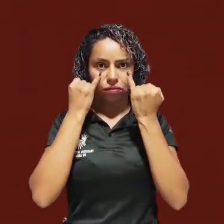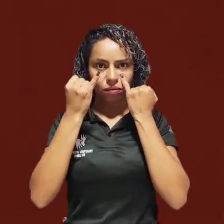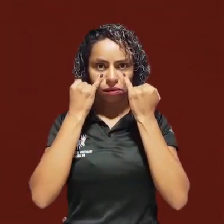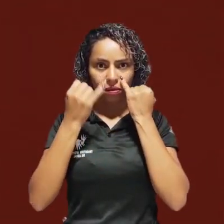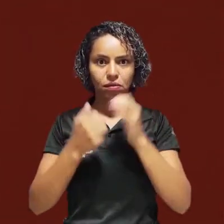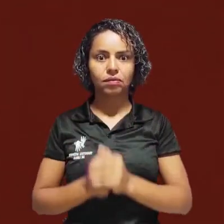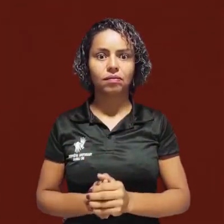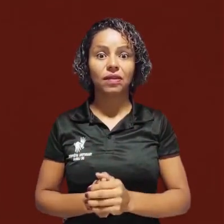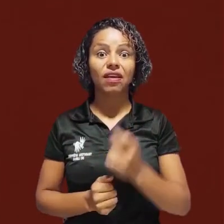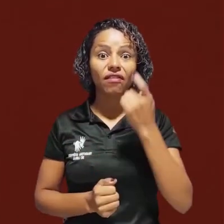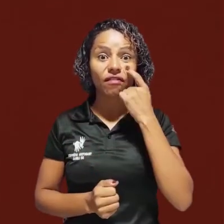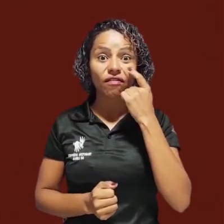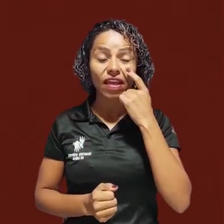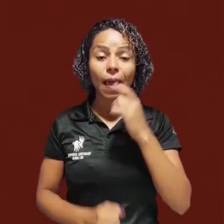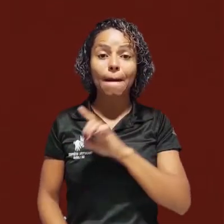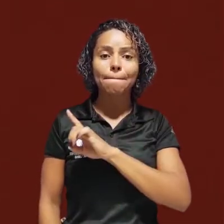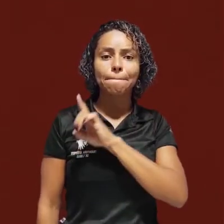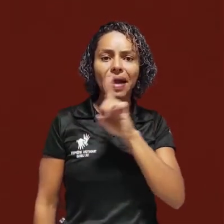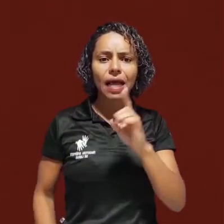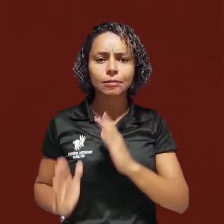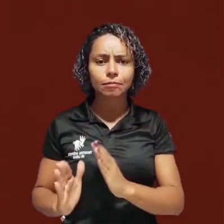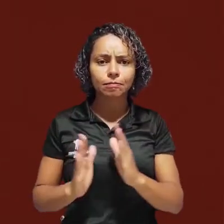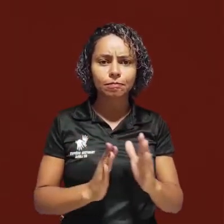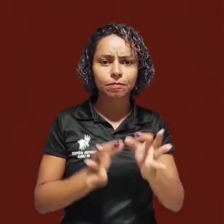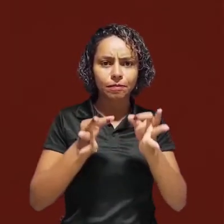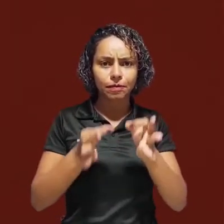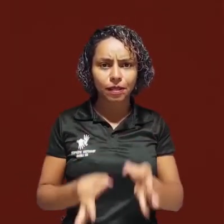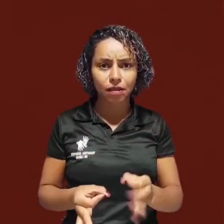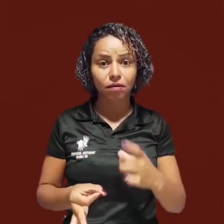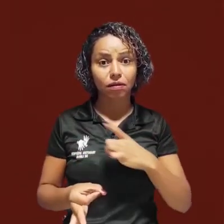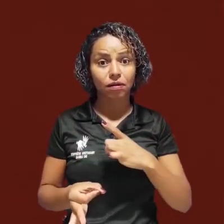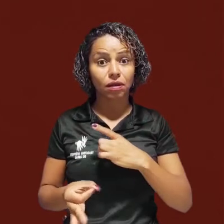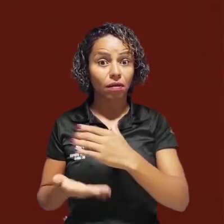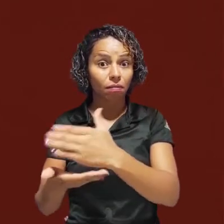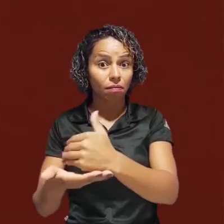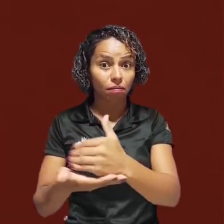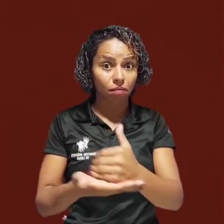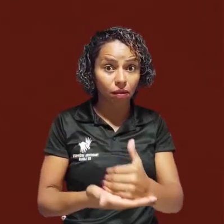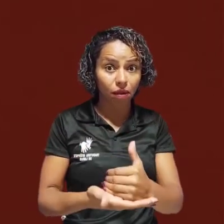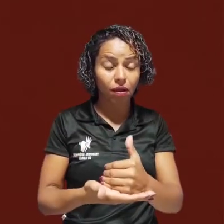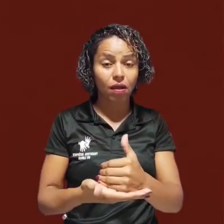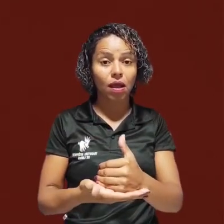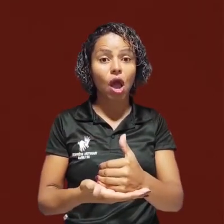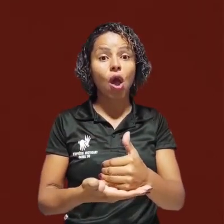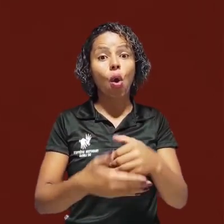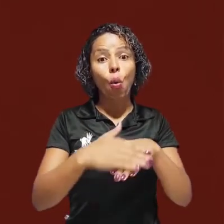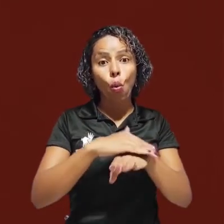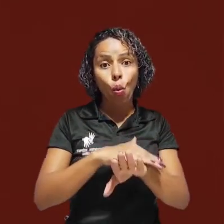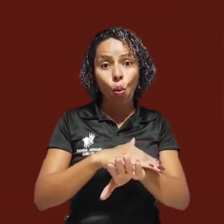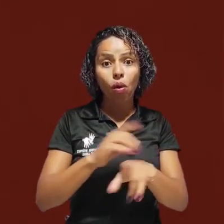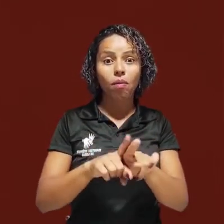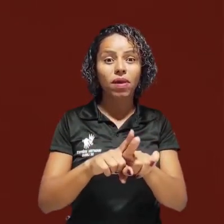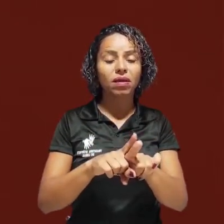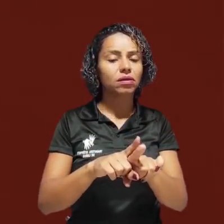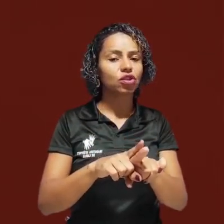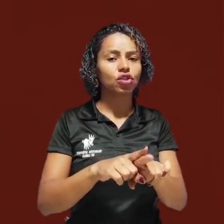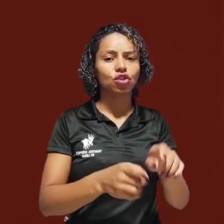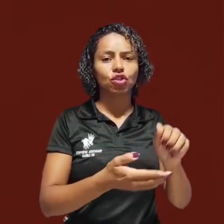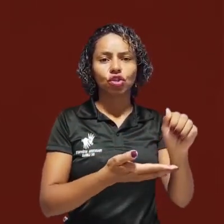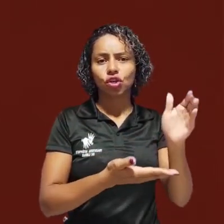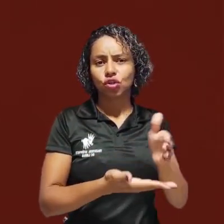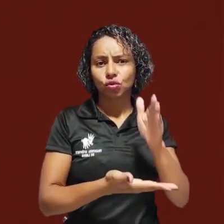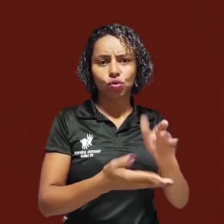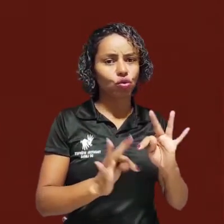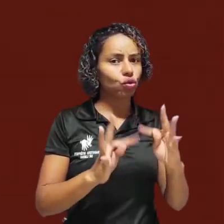Estabelecer um ciclo de vida, delimitando os prazos para coleta, armazenamento e eliminação dos dados